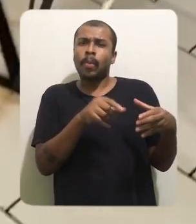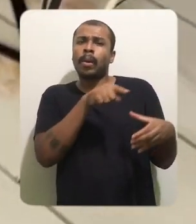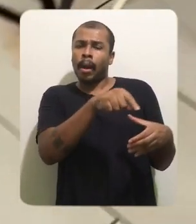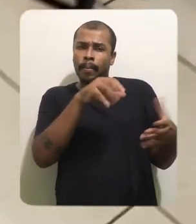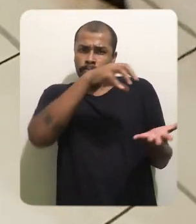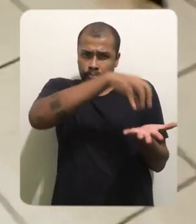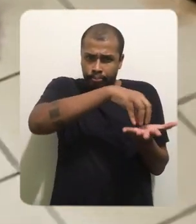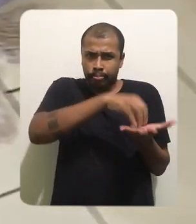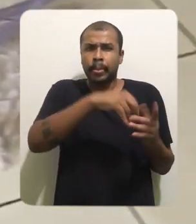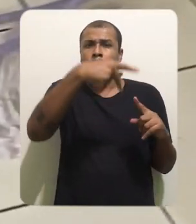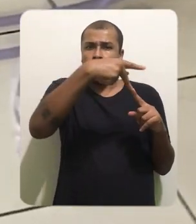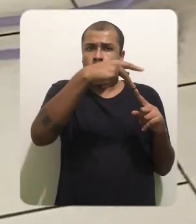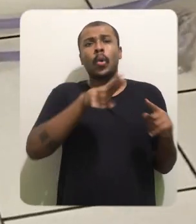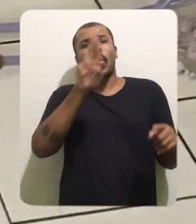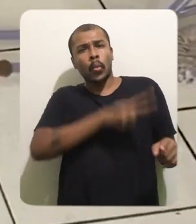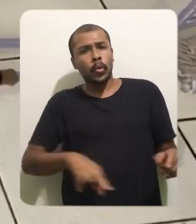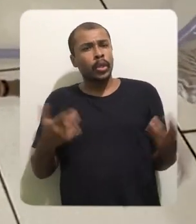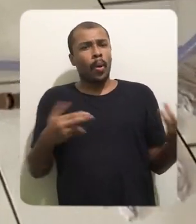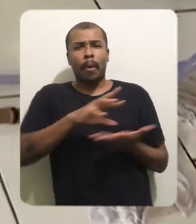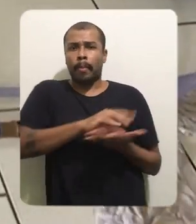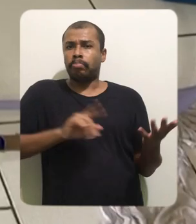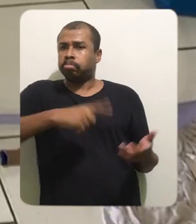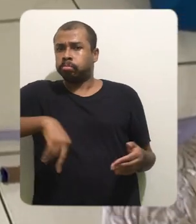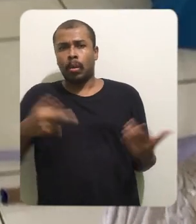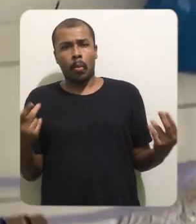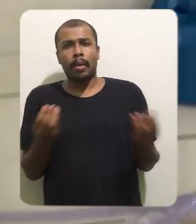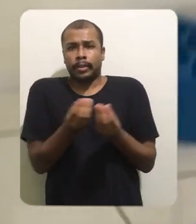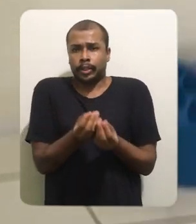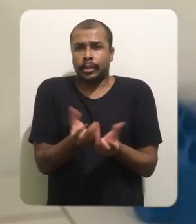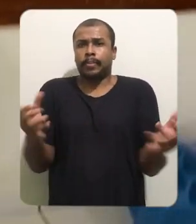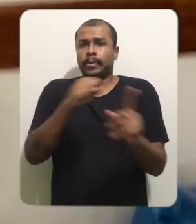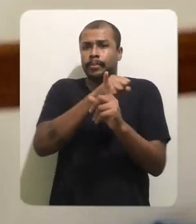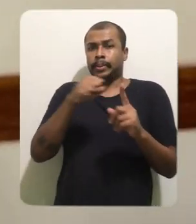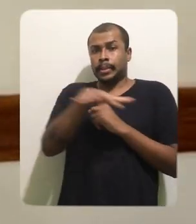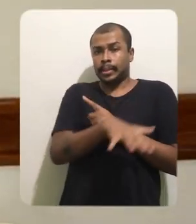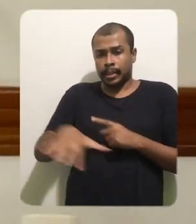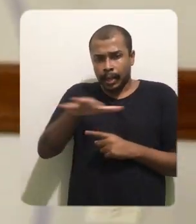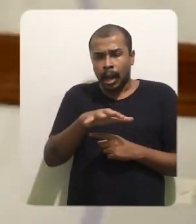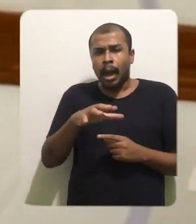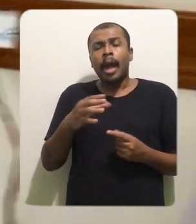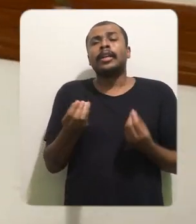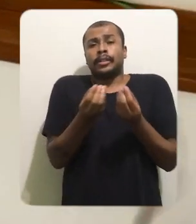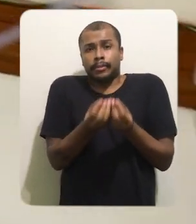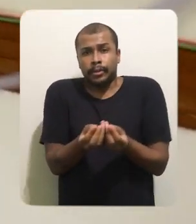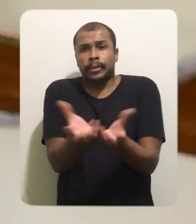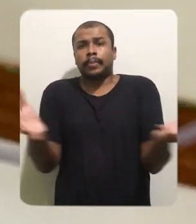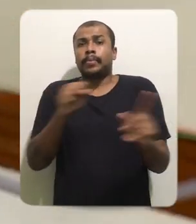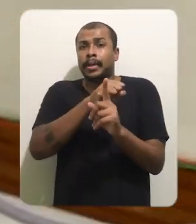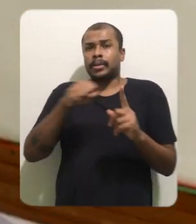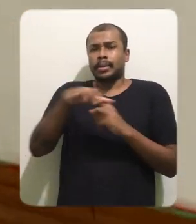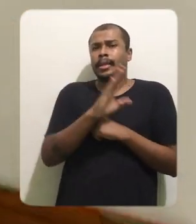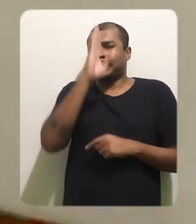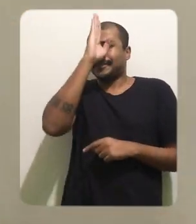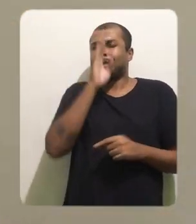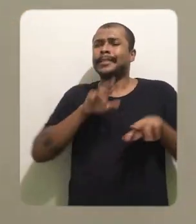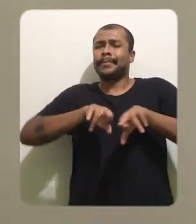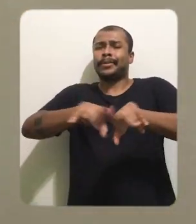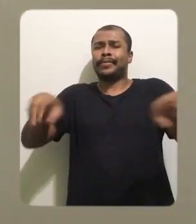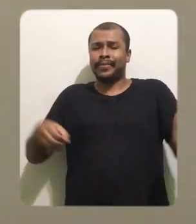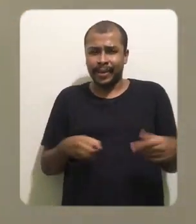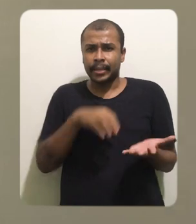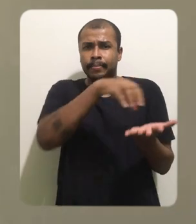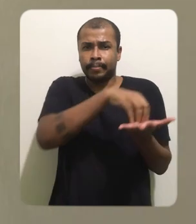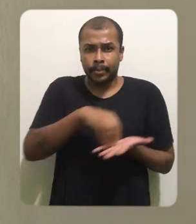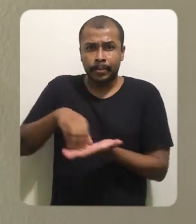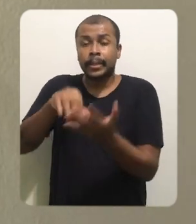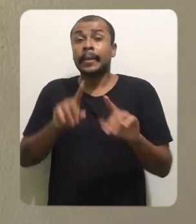o campus de Palotina, que está também fazendo essa mesma fórmula e distribuindo para a comunidade. A gente faz essa distribuição de forma